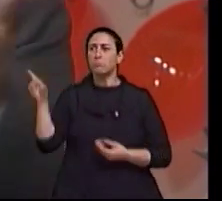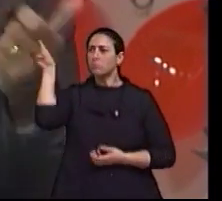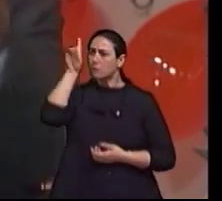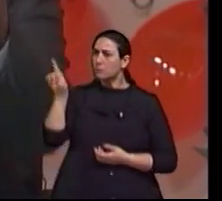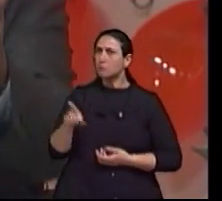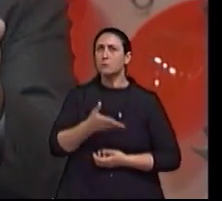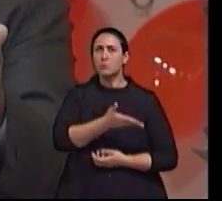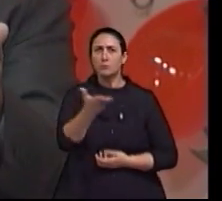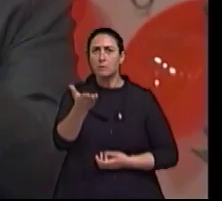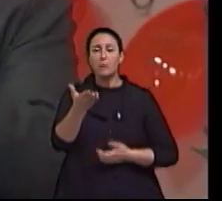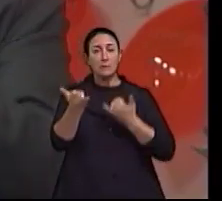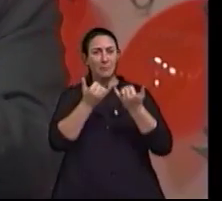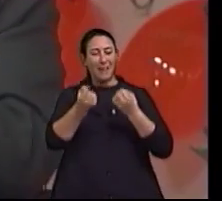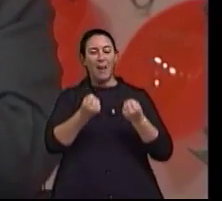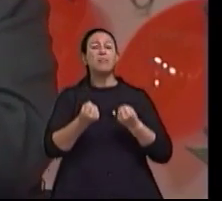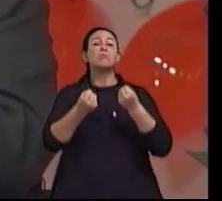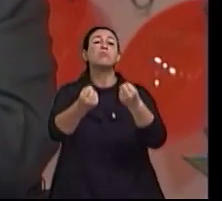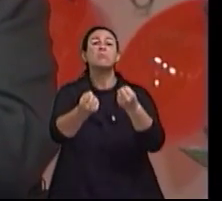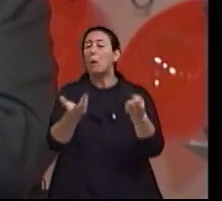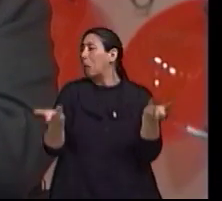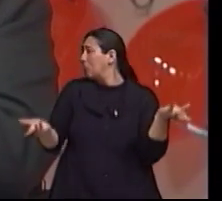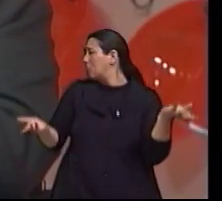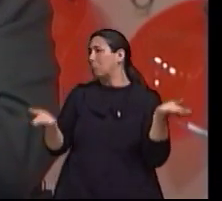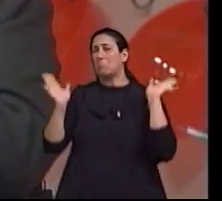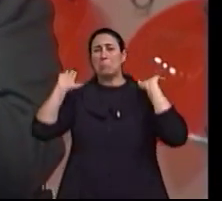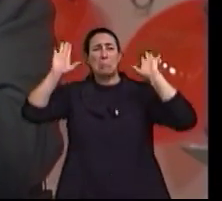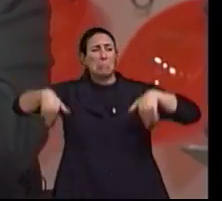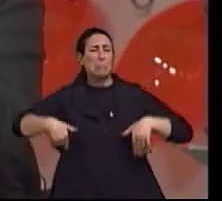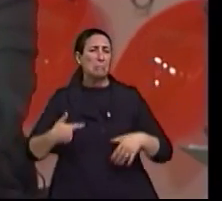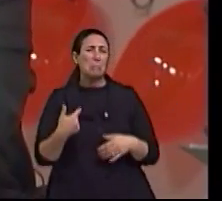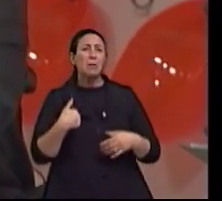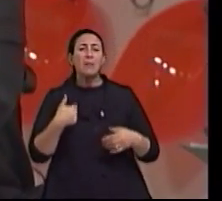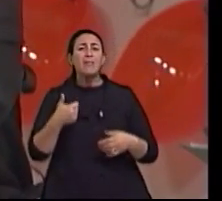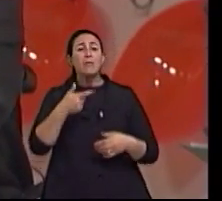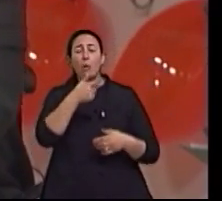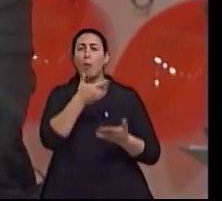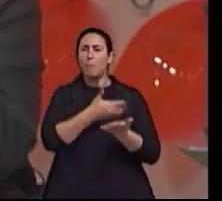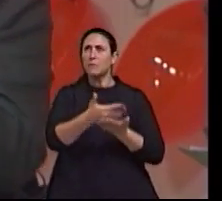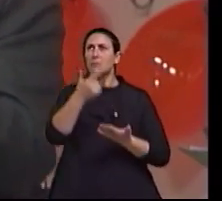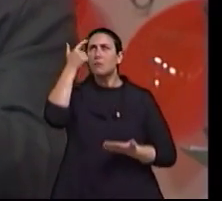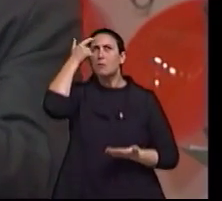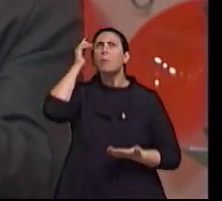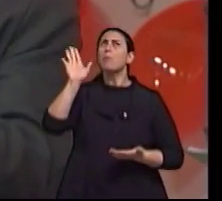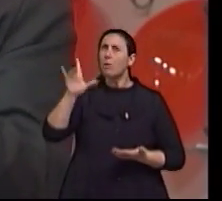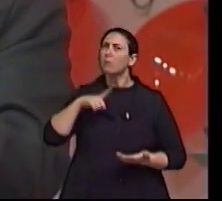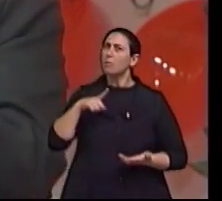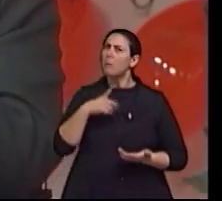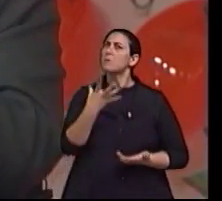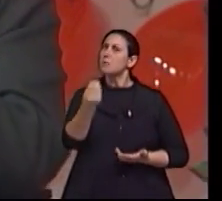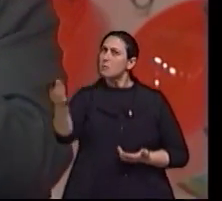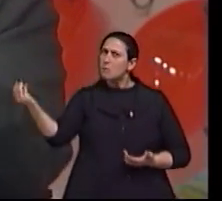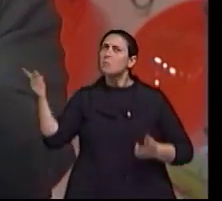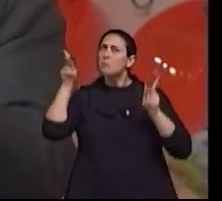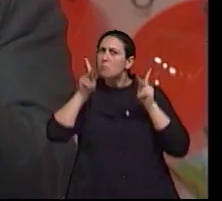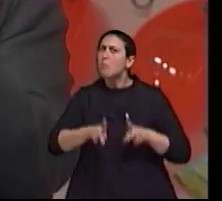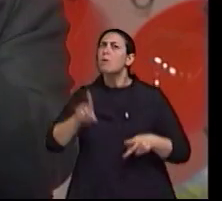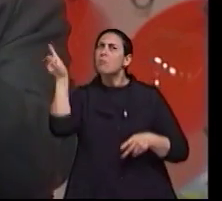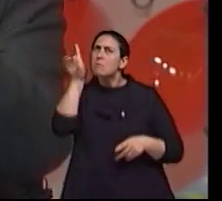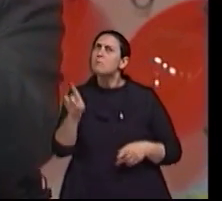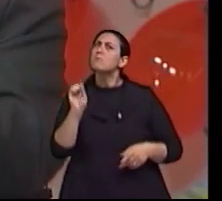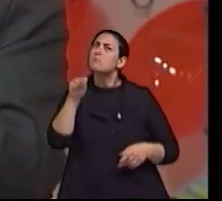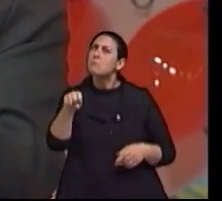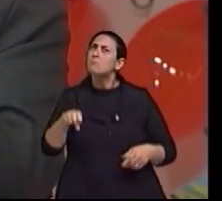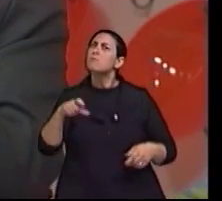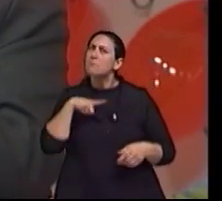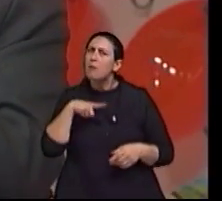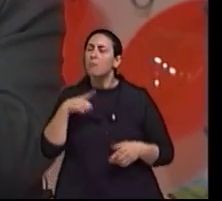que estaciona na vaga porque não tem nenhuma consideração, vai passar a entender, não, mas espera um pouquinho, tem muita gente nessa condição e eu tenho que... É